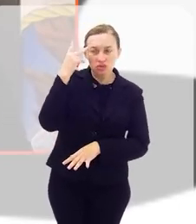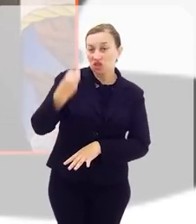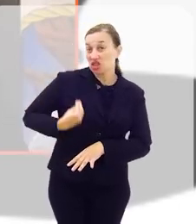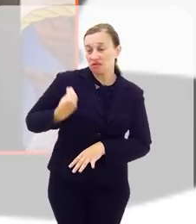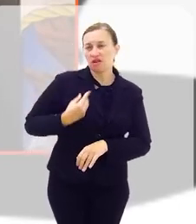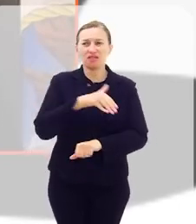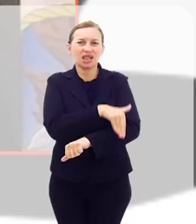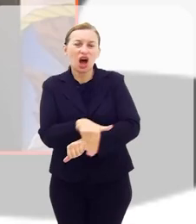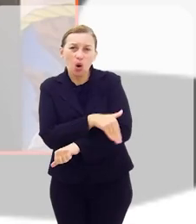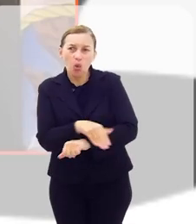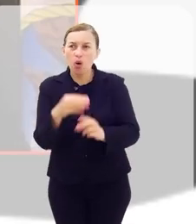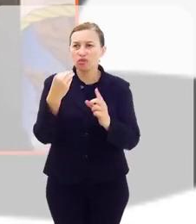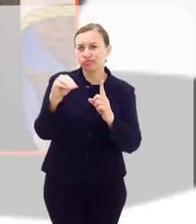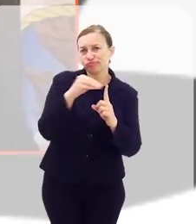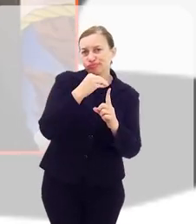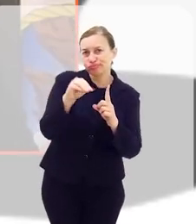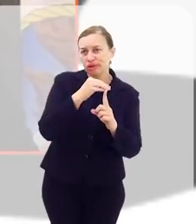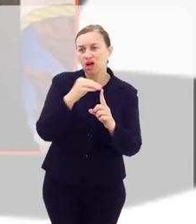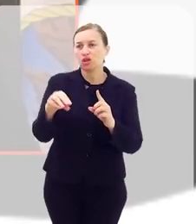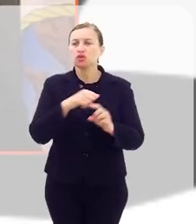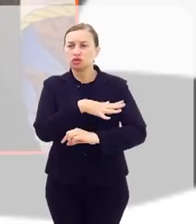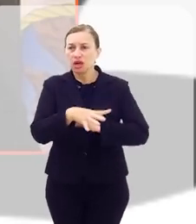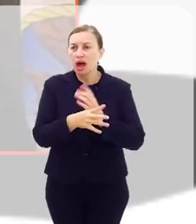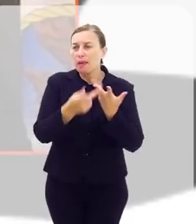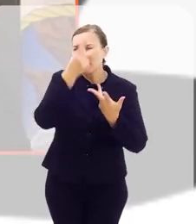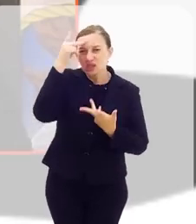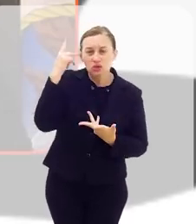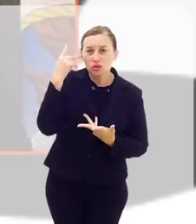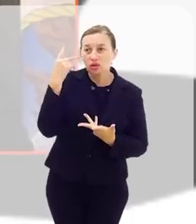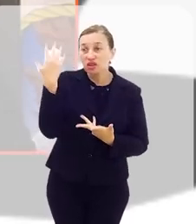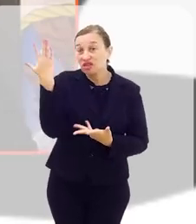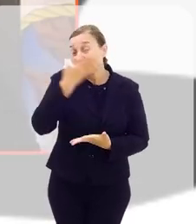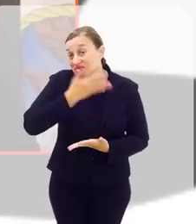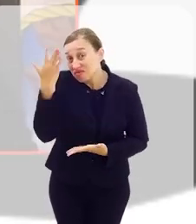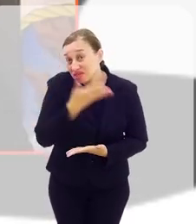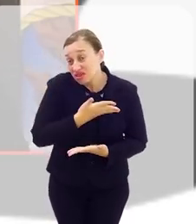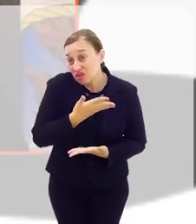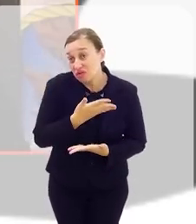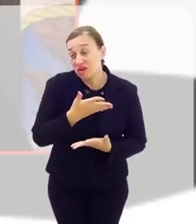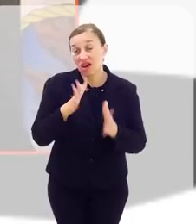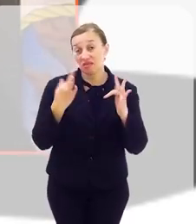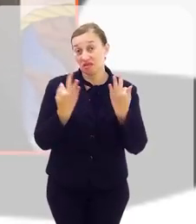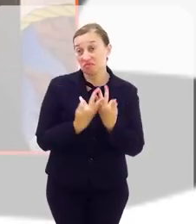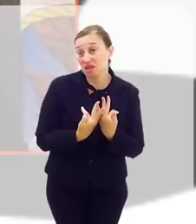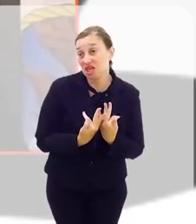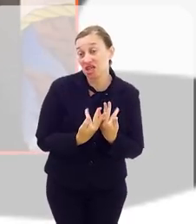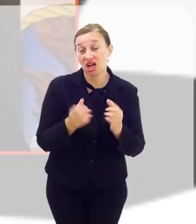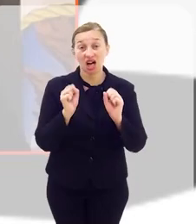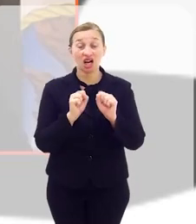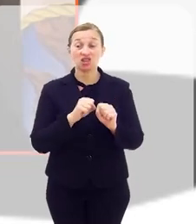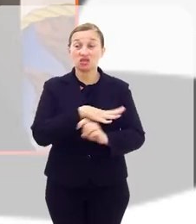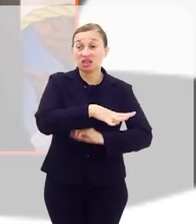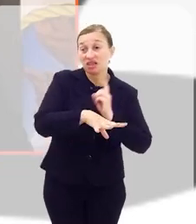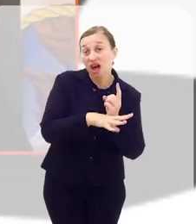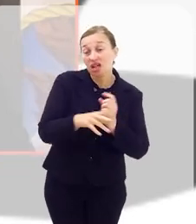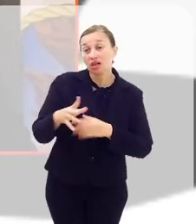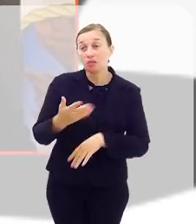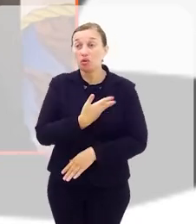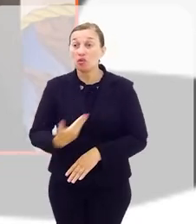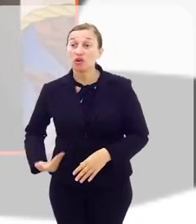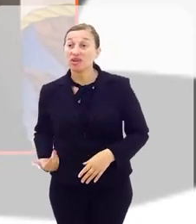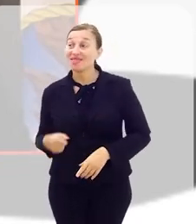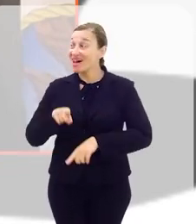pessoas em situação de vulnerabilidade social, pessoas invisíveis para a família, para a sociedade, para o governo.